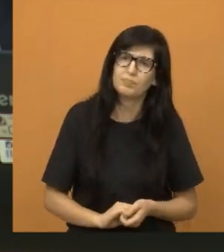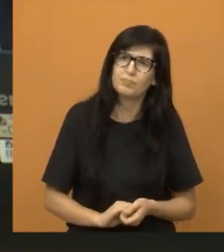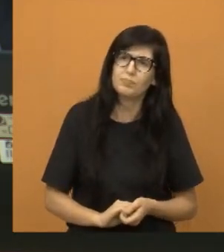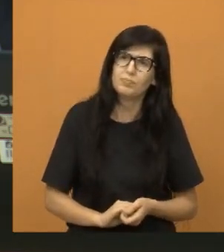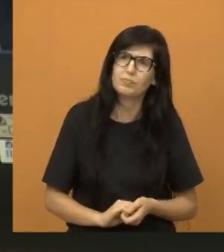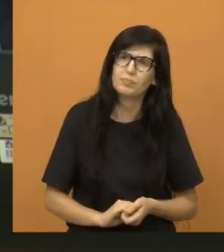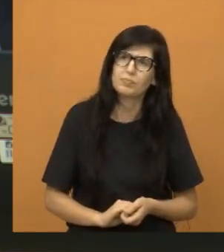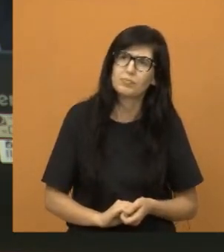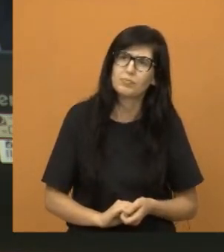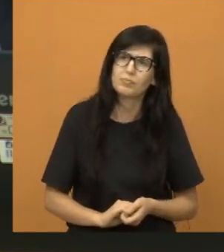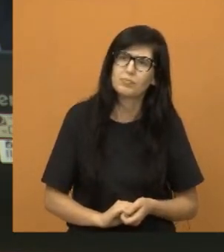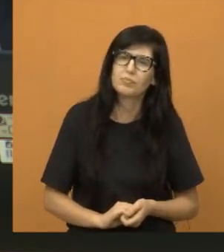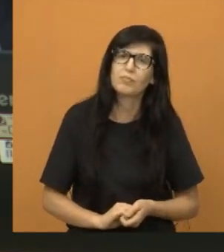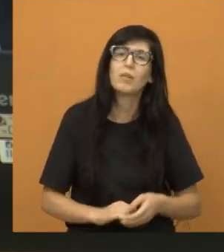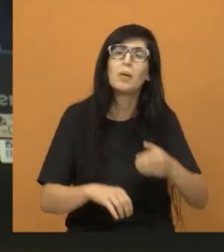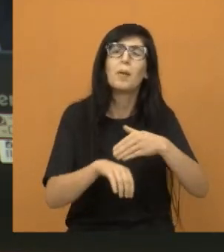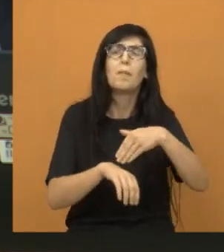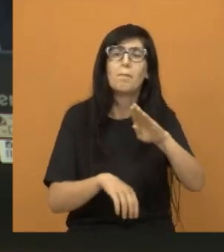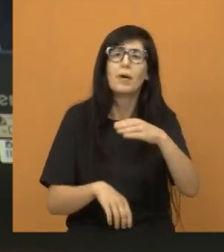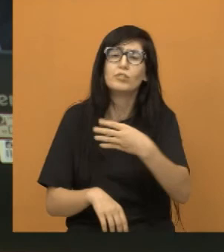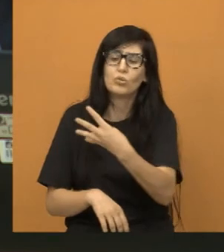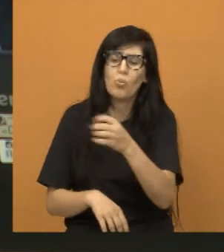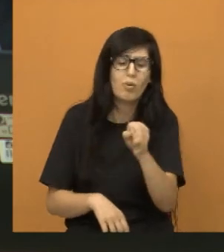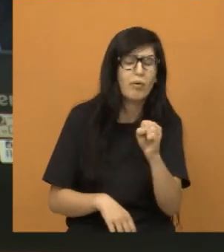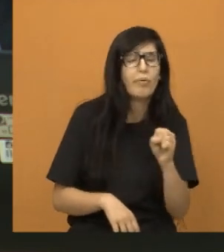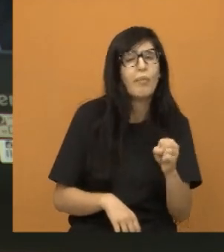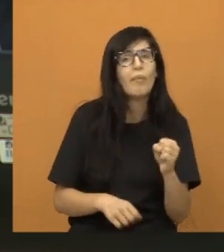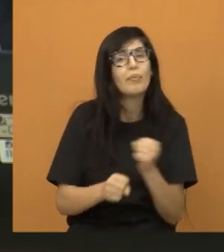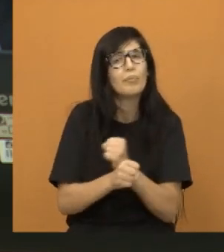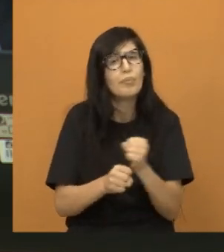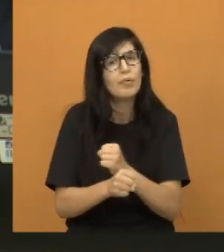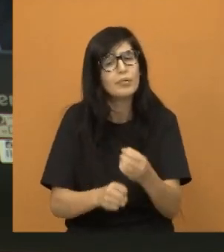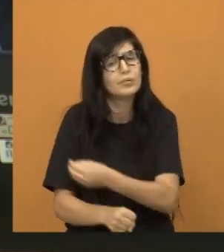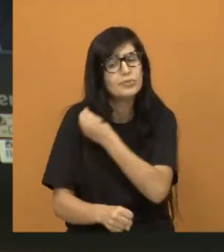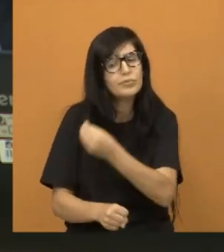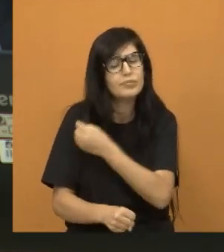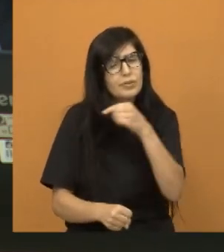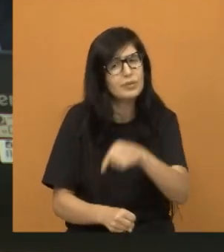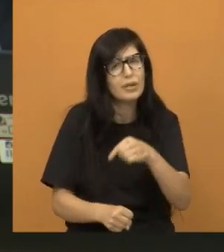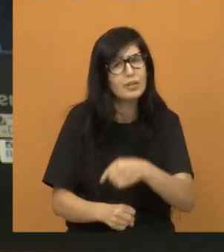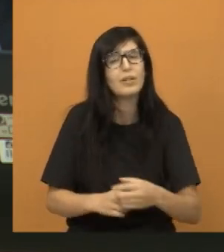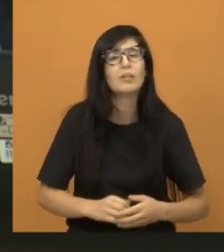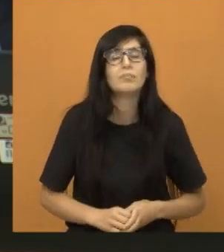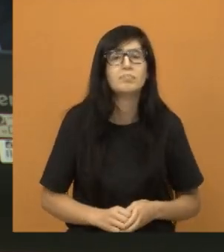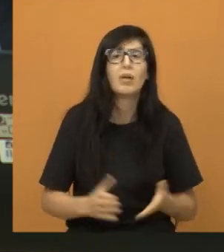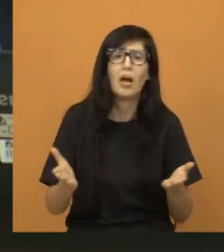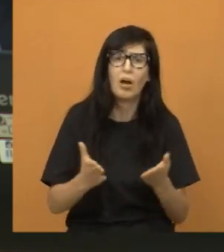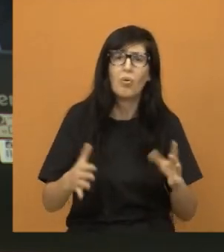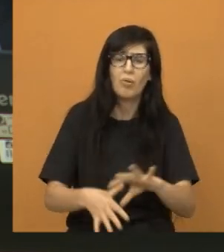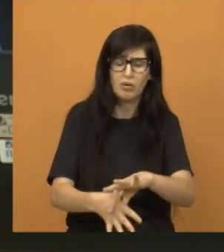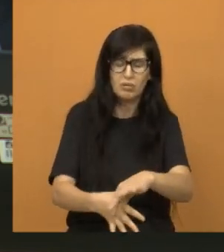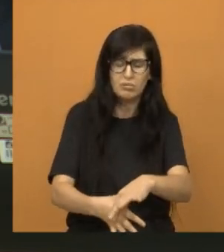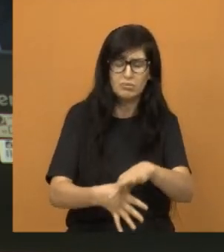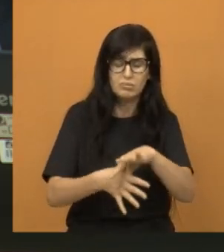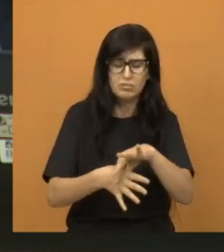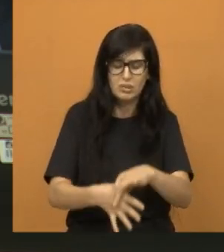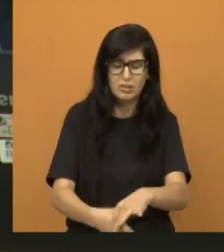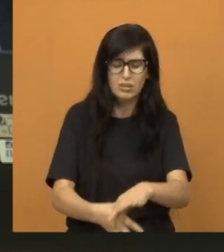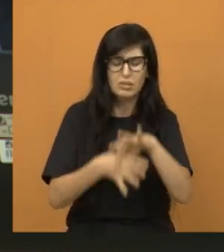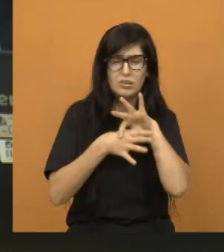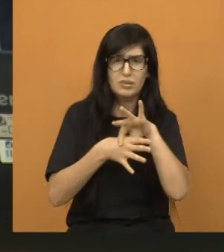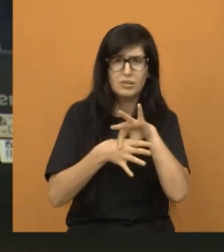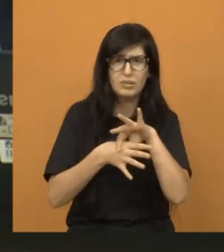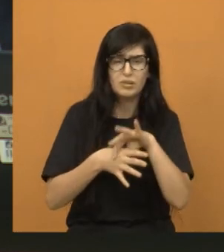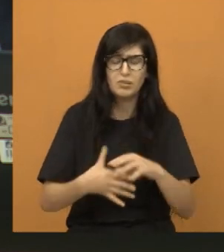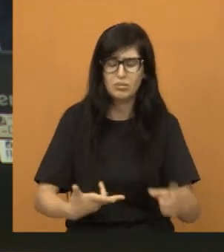acolhida por mais de 48 anos nessa cidade e agora como autoridade legislativa, eu reforço a minha